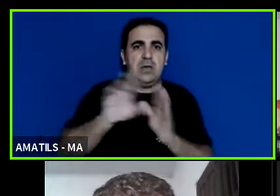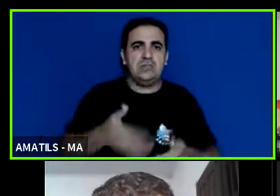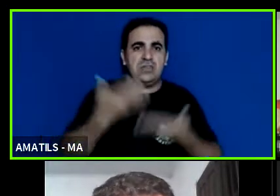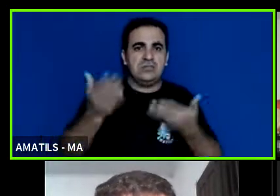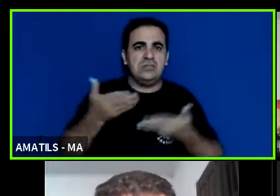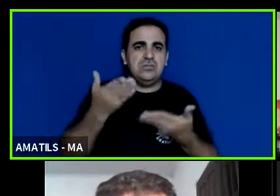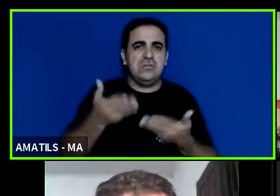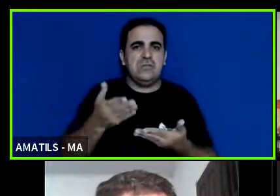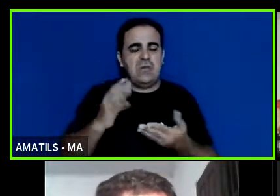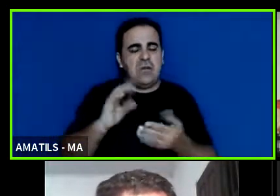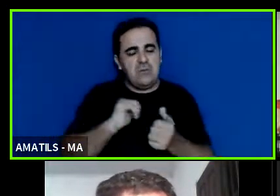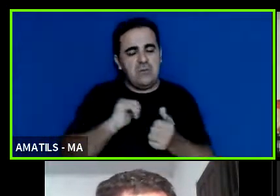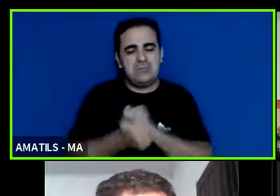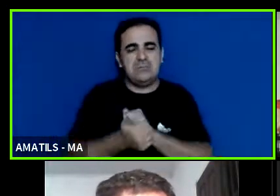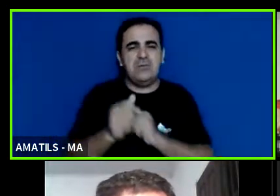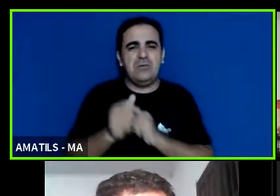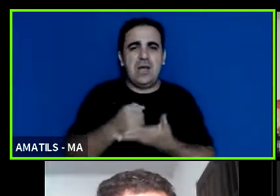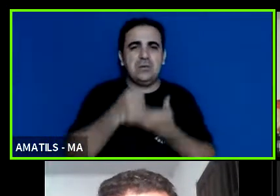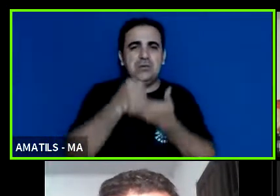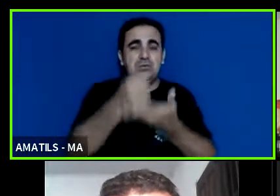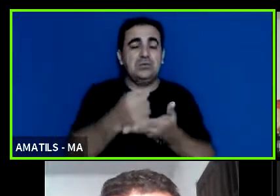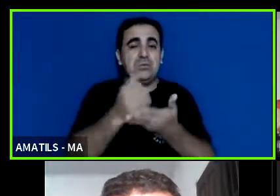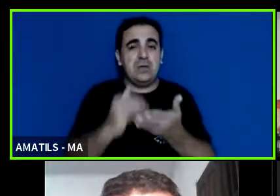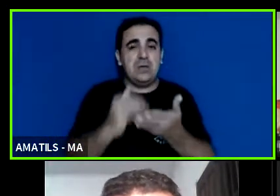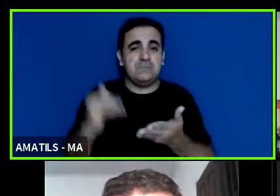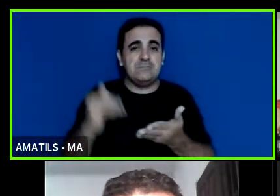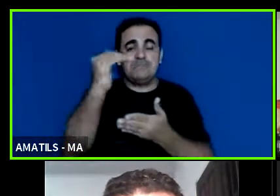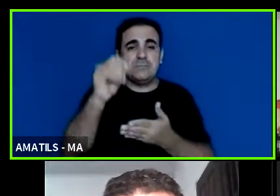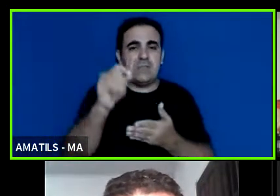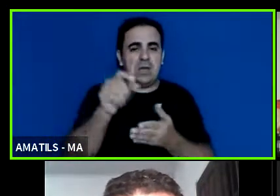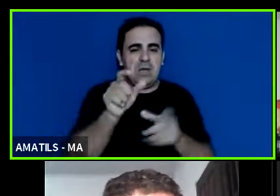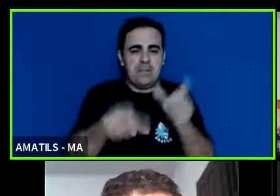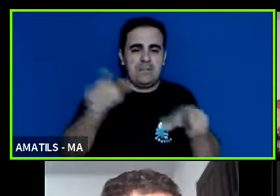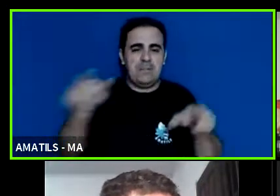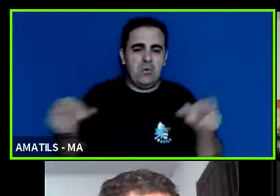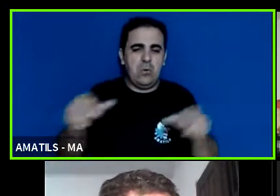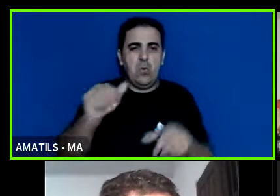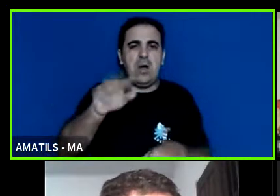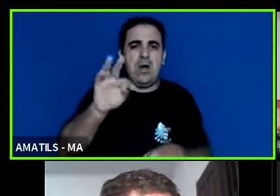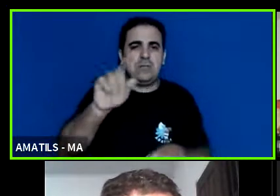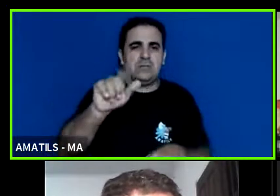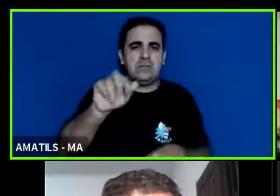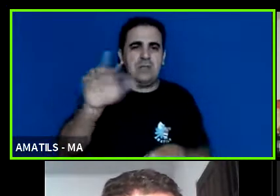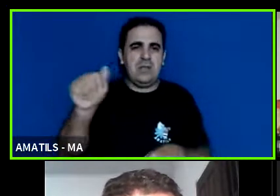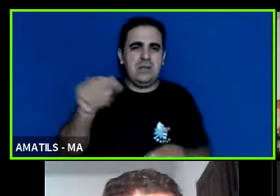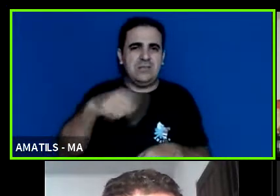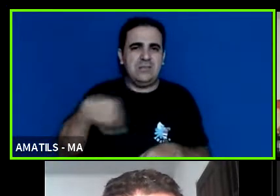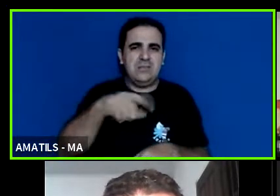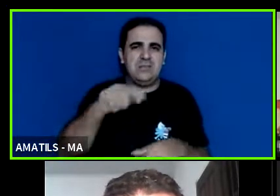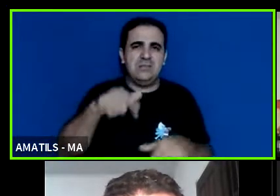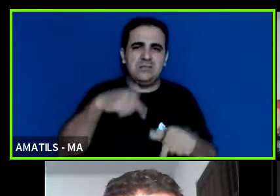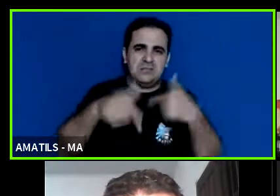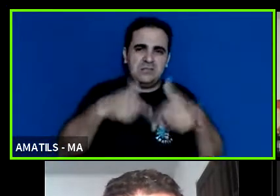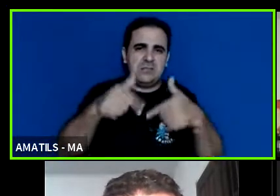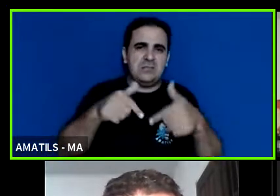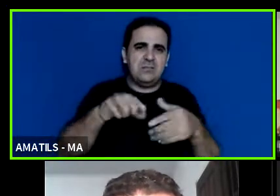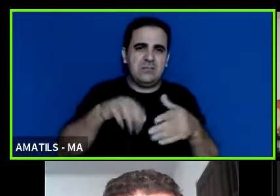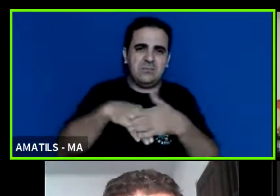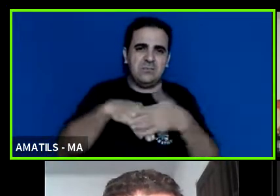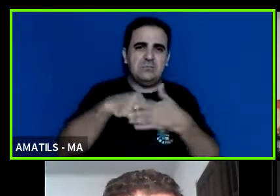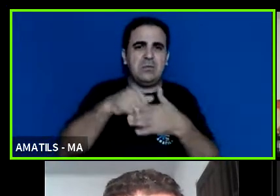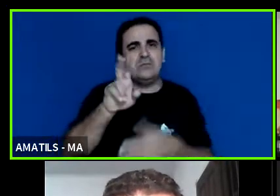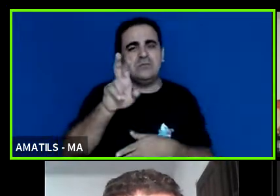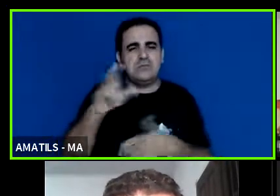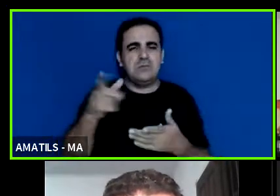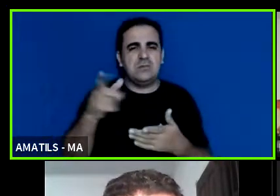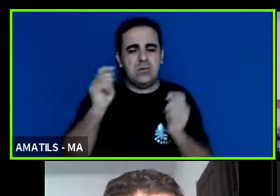ajudar de sobremaneira os atletas que jogam futebol de cinco né então o que eu posso fazer é tentar